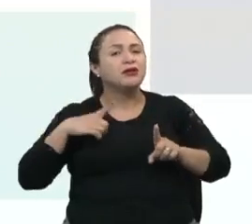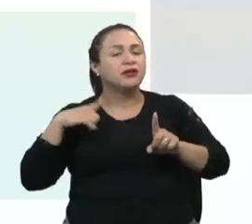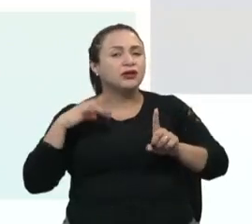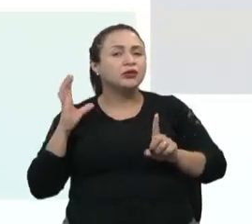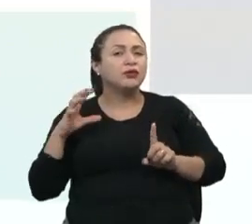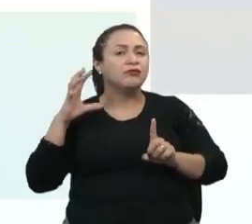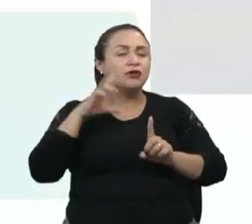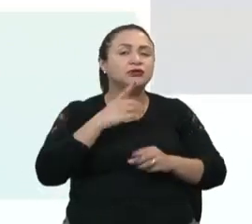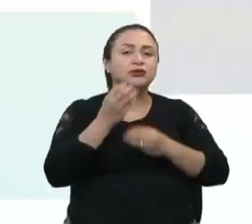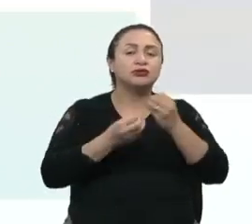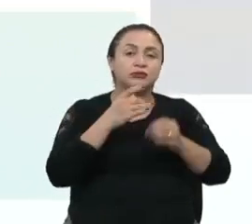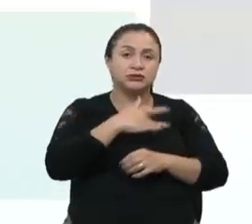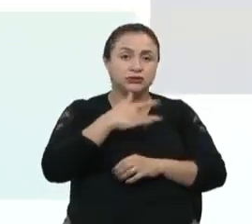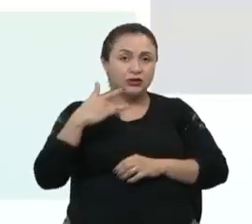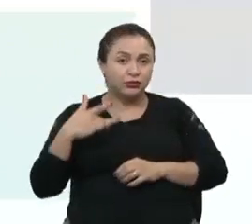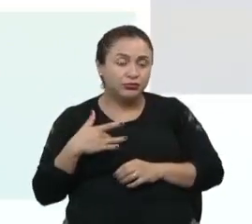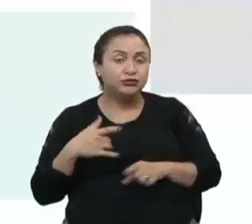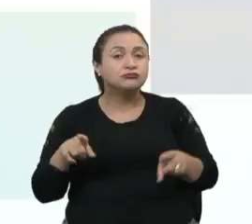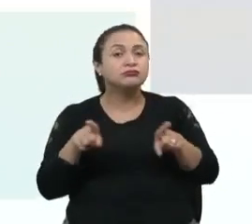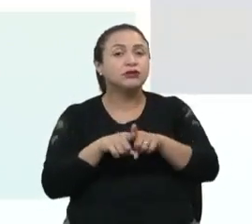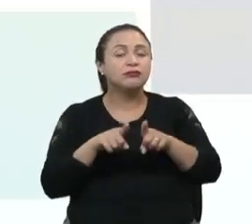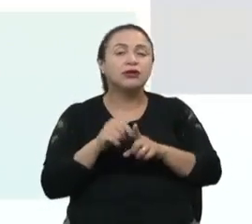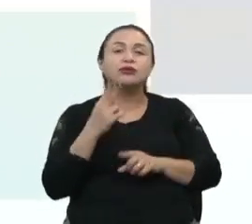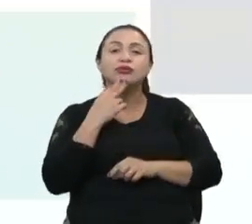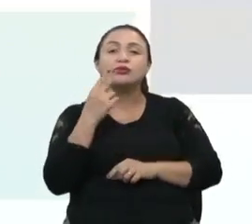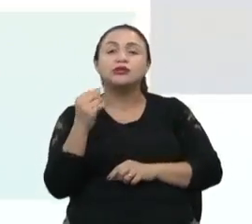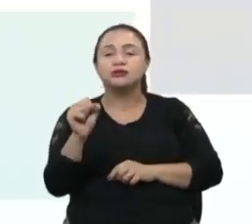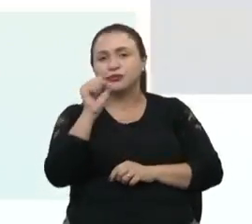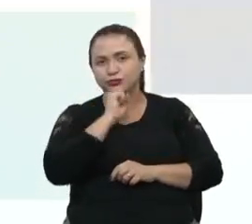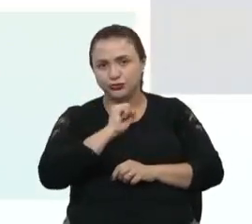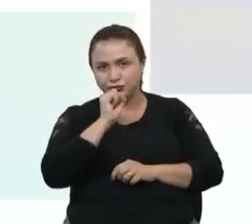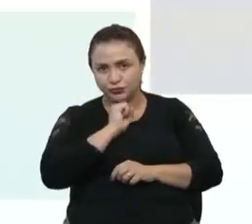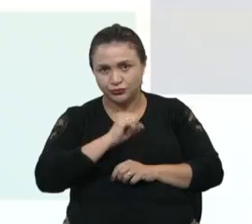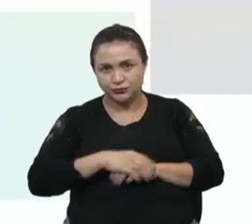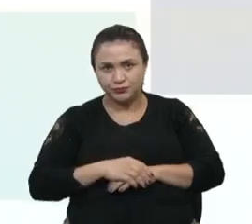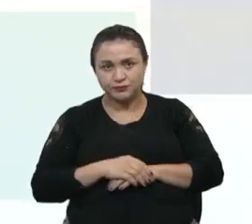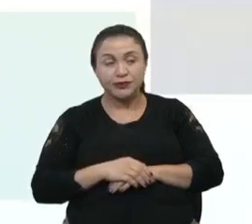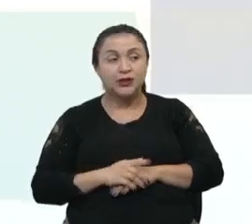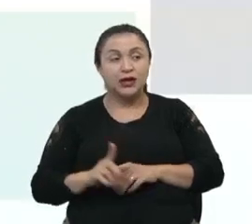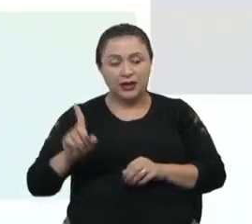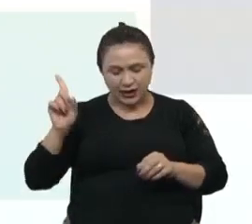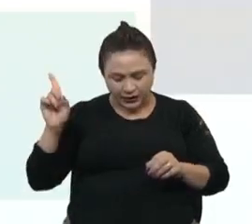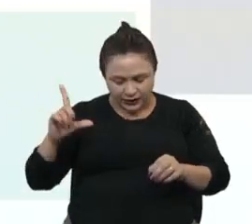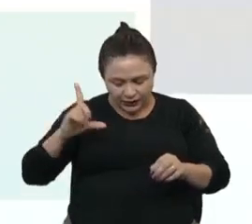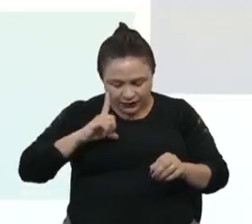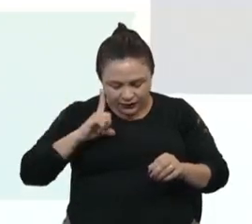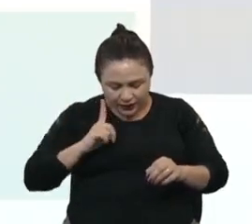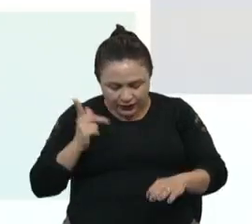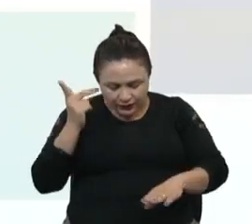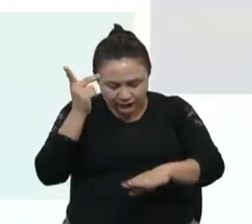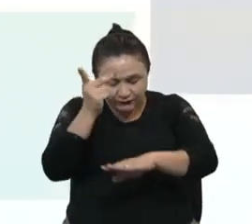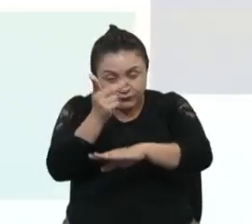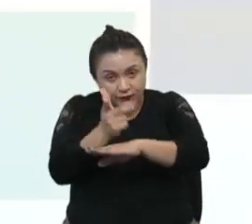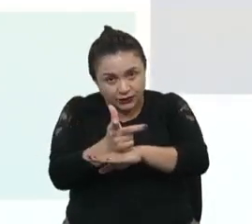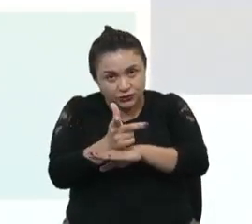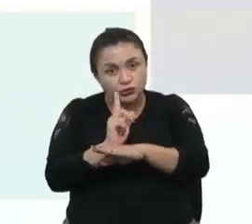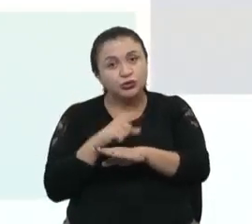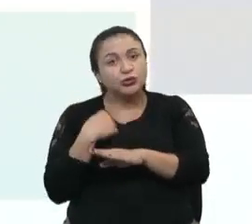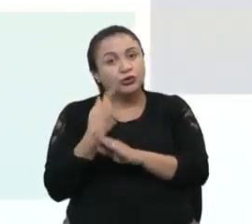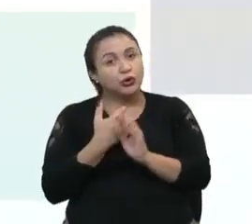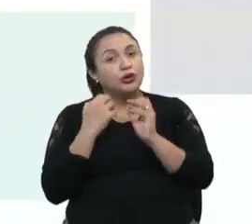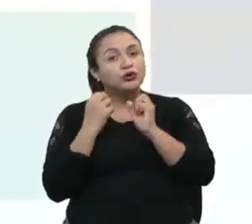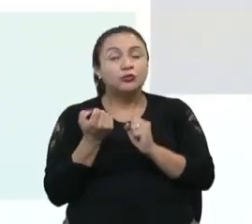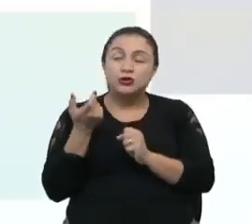sobre a saúde e a nutrição do idoso. Então aqui nós temos um vídeo que nós podemos